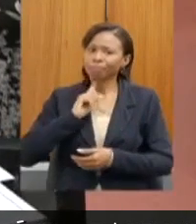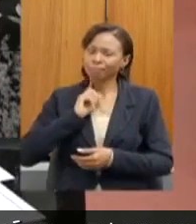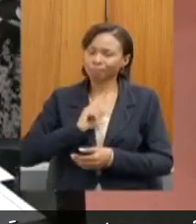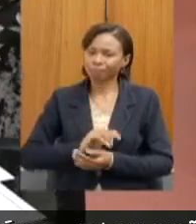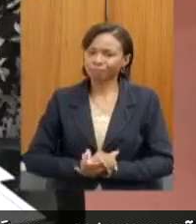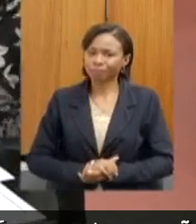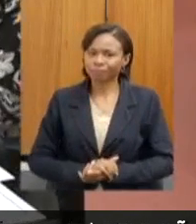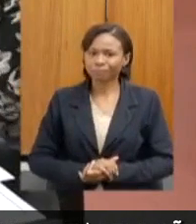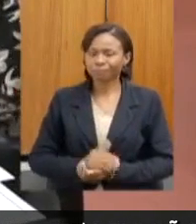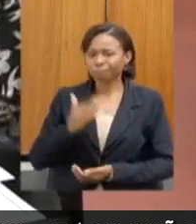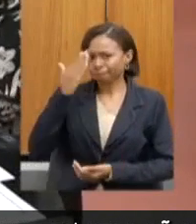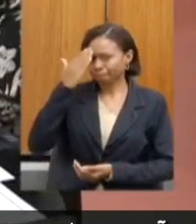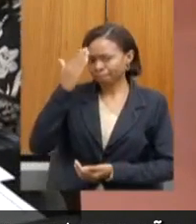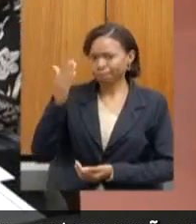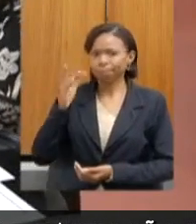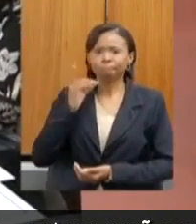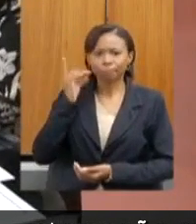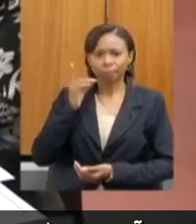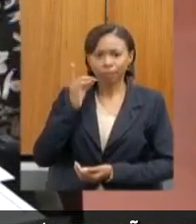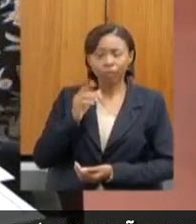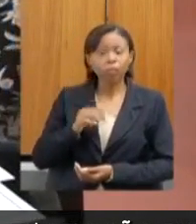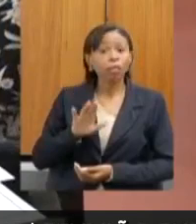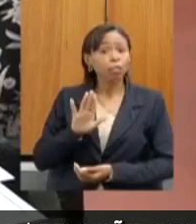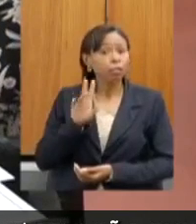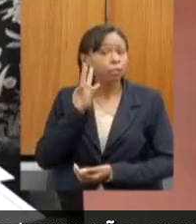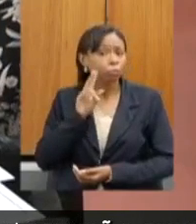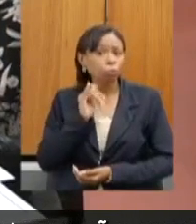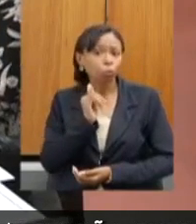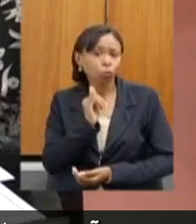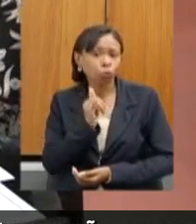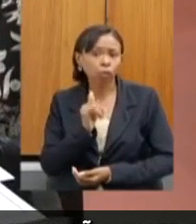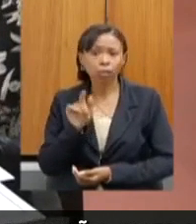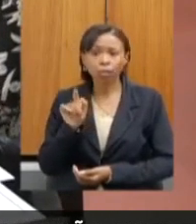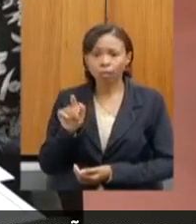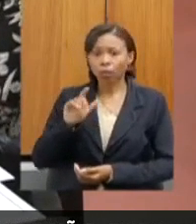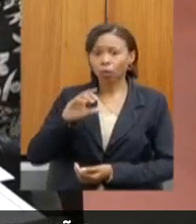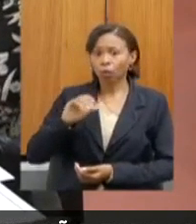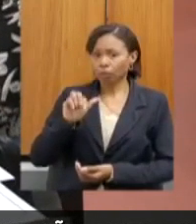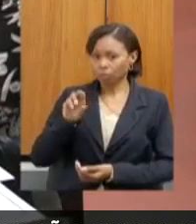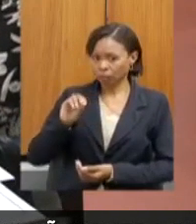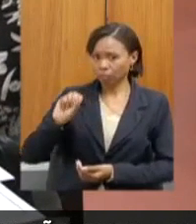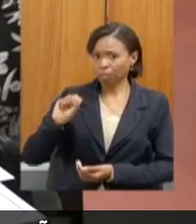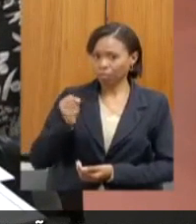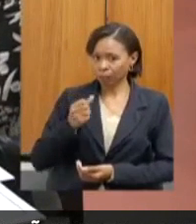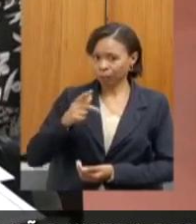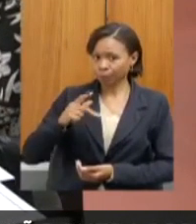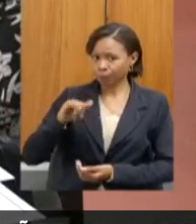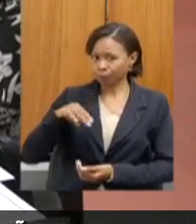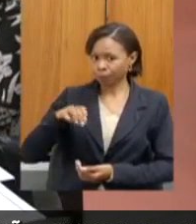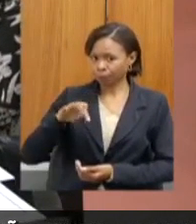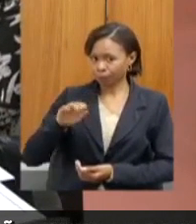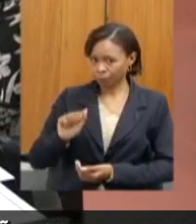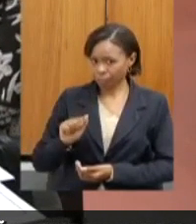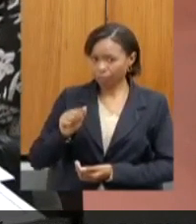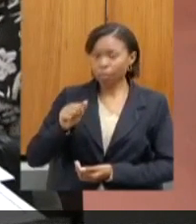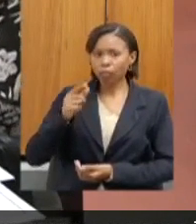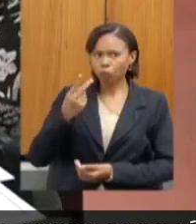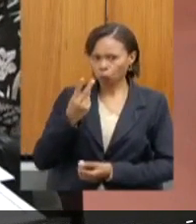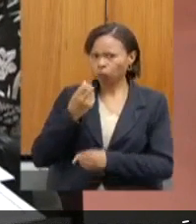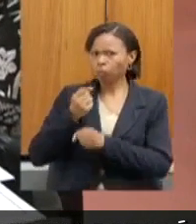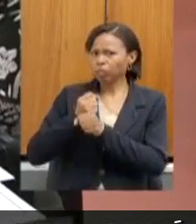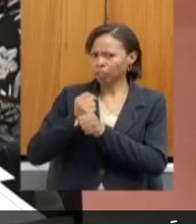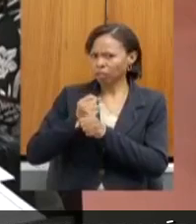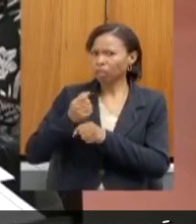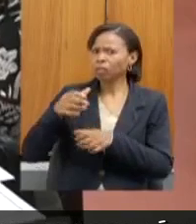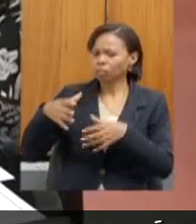Carlos Pimenta, lembrando aqui que o deputado Carlos Pimenta, ao longo desse ano, desses dois anos nessa comissão, ele vem